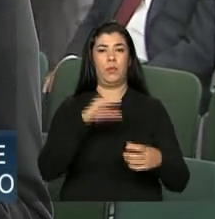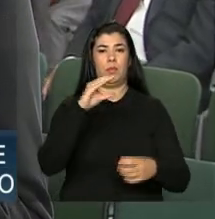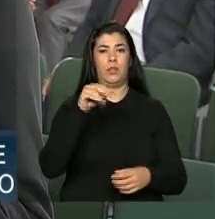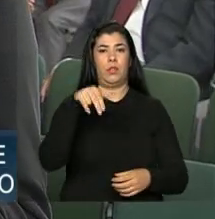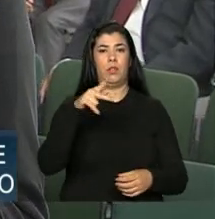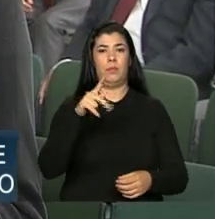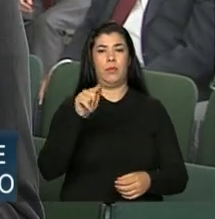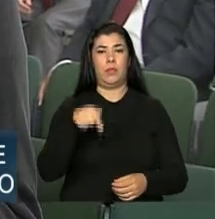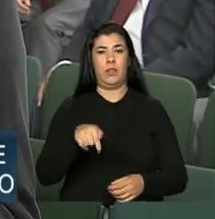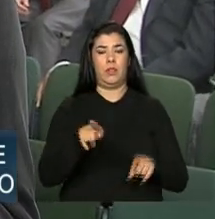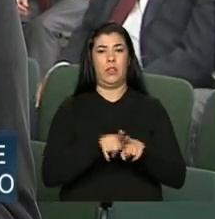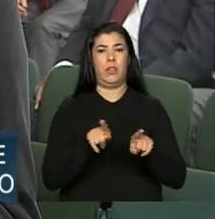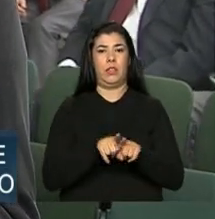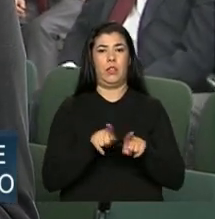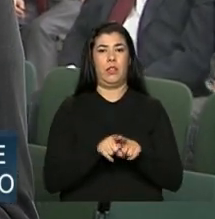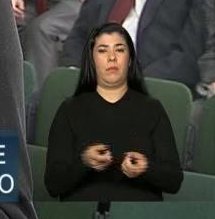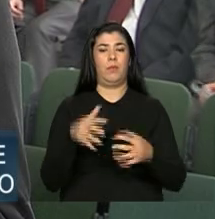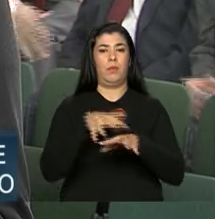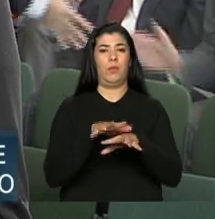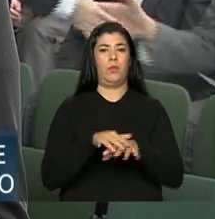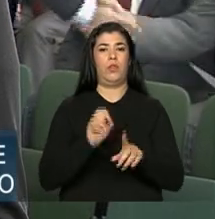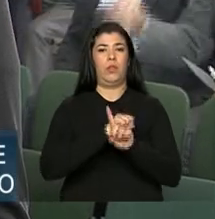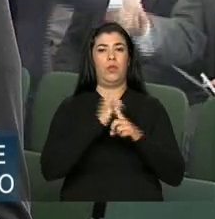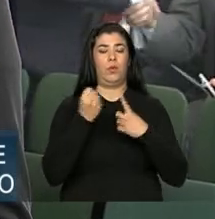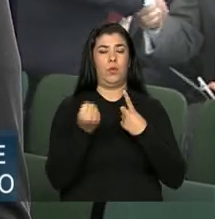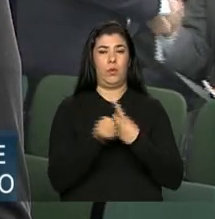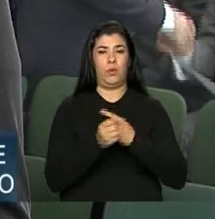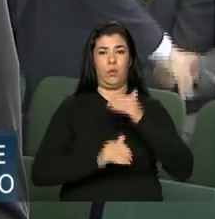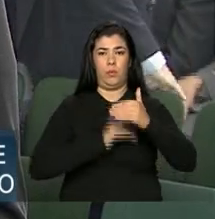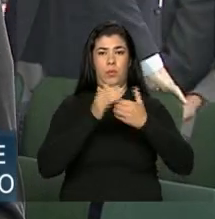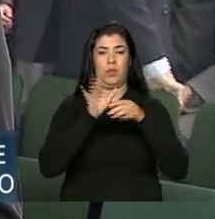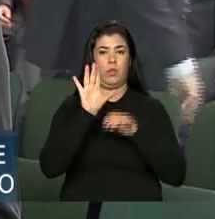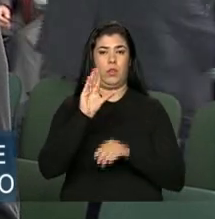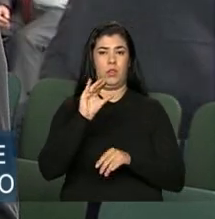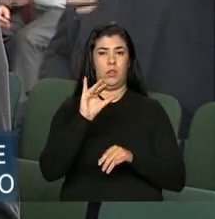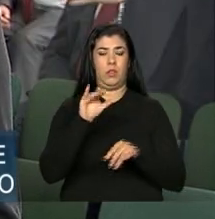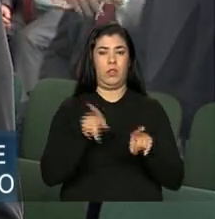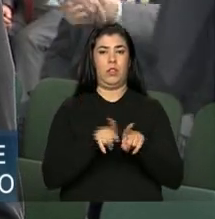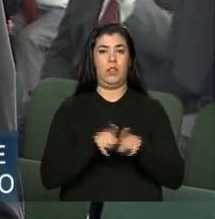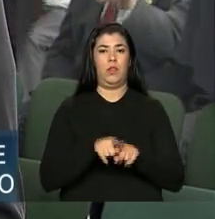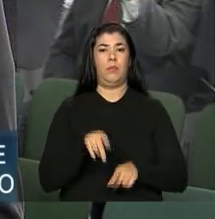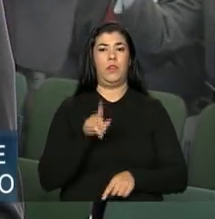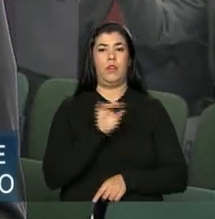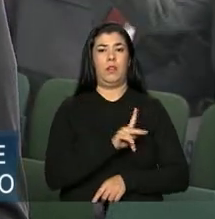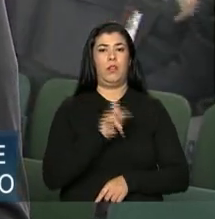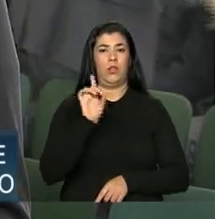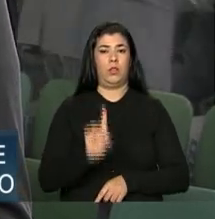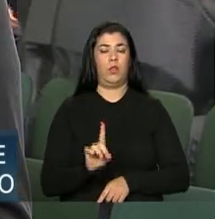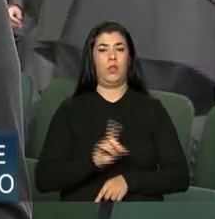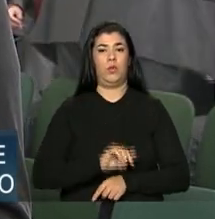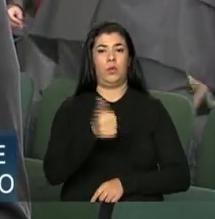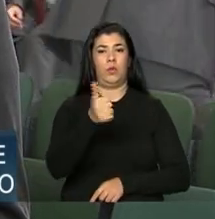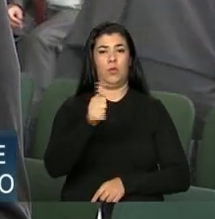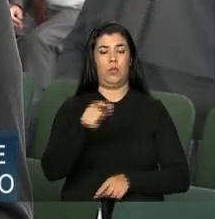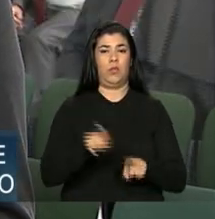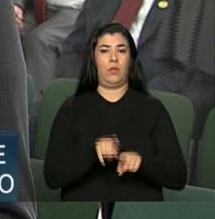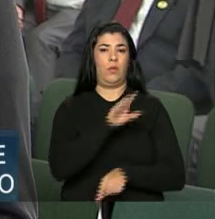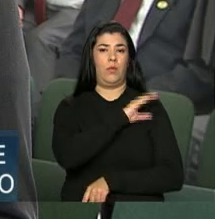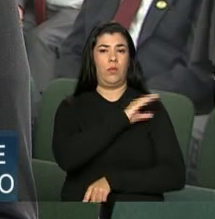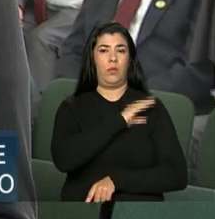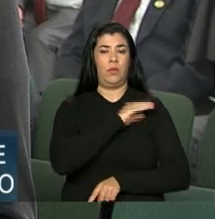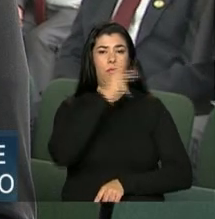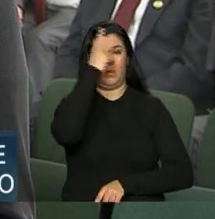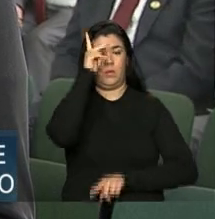Conselho da Sociedade Brasileira para o Progresso da Ciência e foi diretor de avaliação da Coordenação de Aperfeiçoamento de